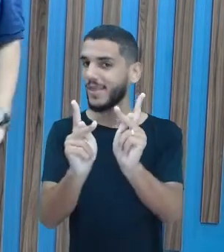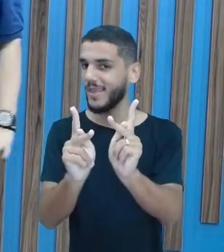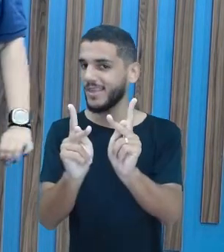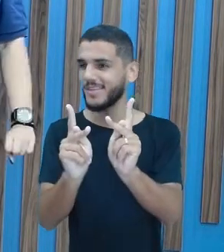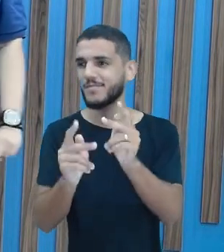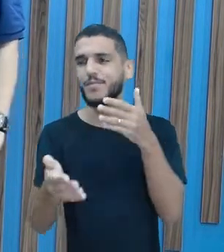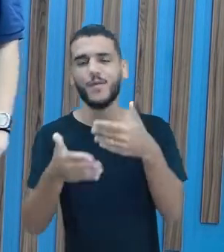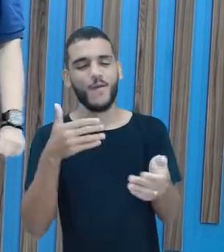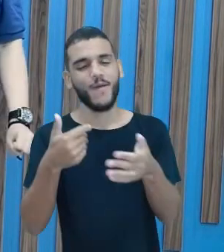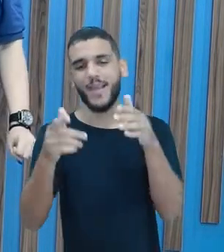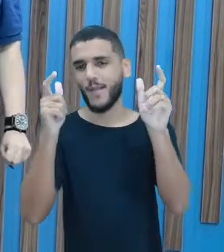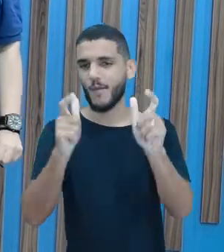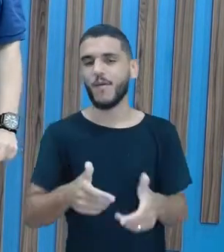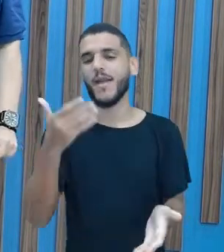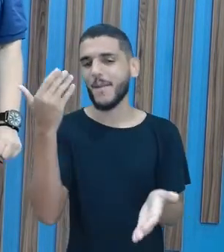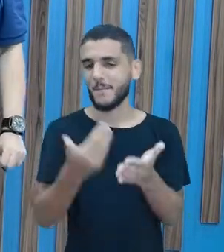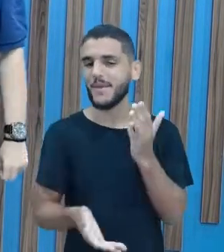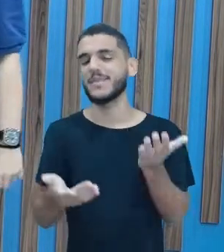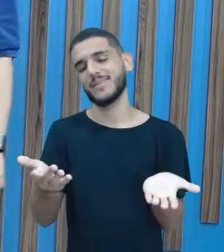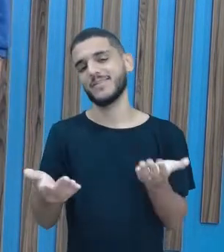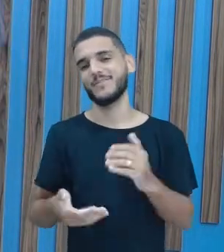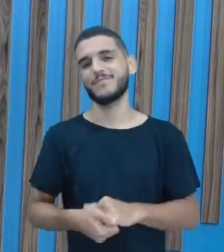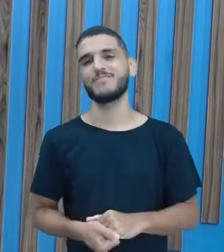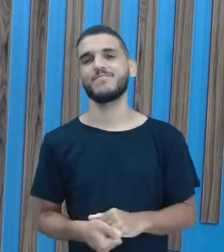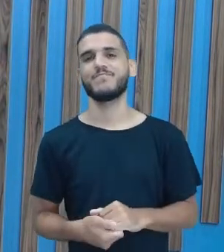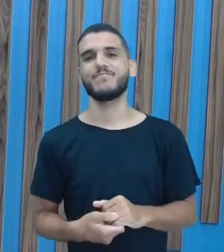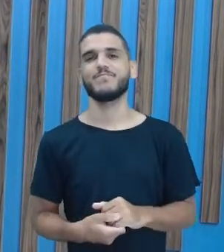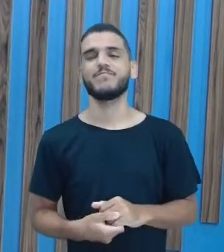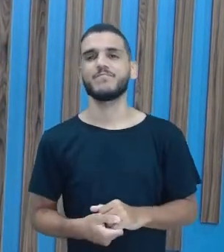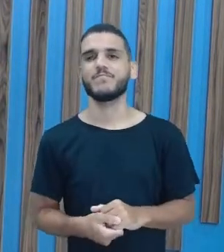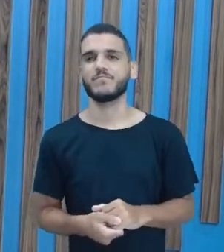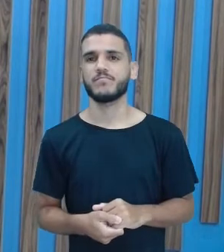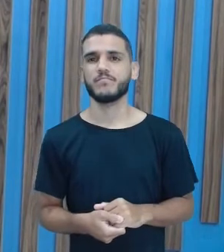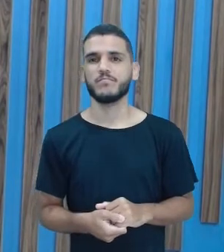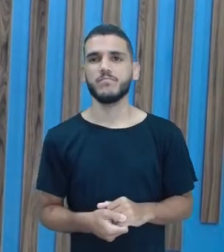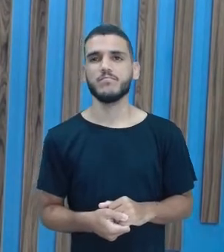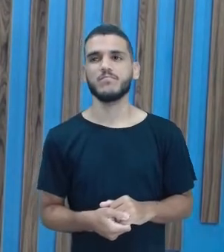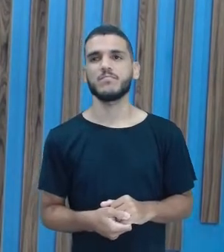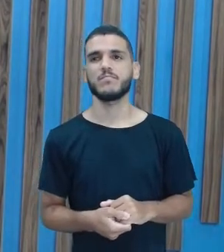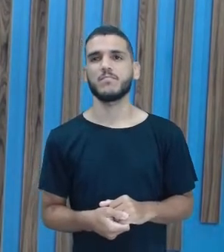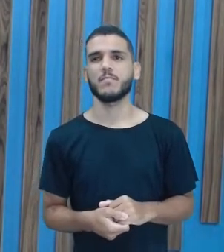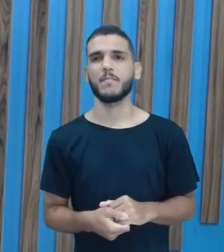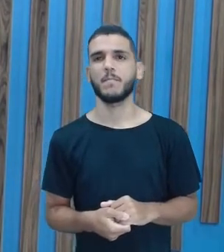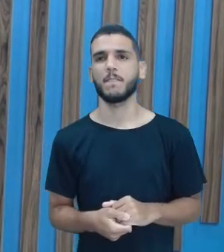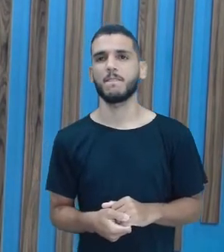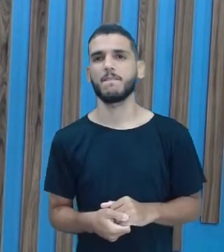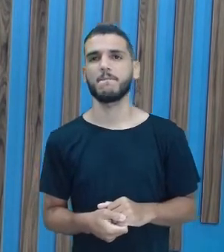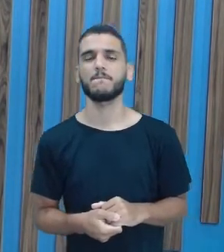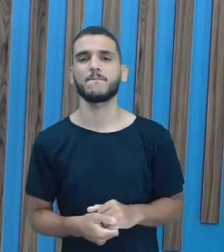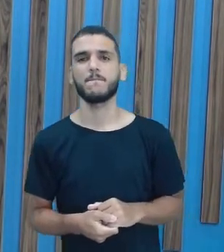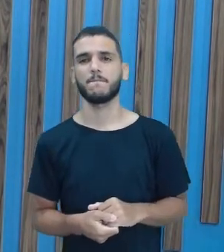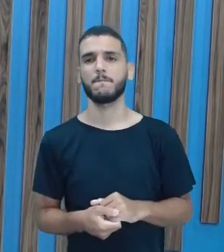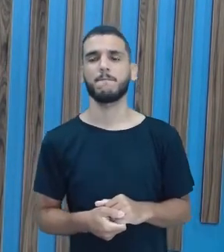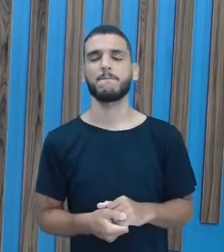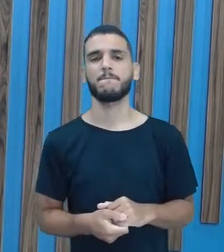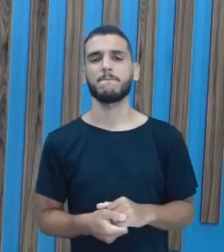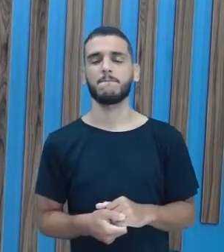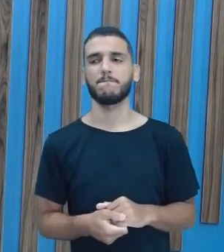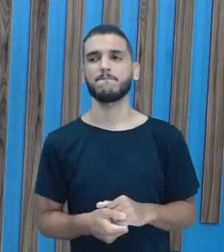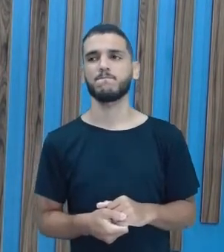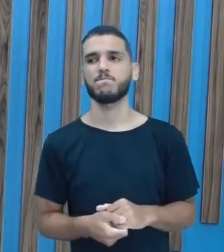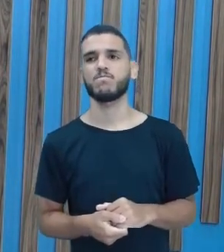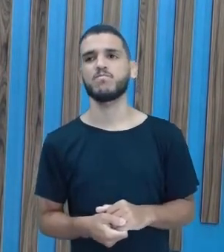mato aí e se perder, não. Tá certo? Então, tomem cuidado. Vamos continuar aqui. Então, Antes da gente passar,